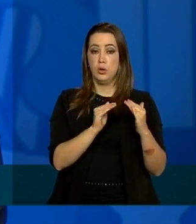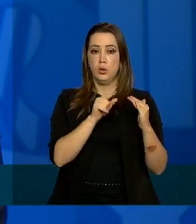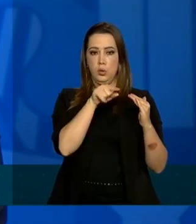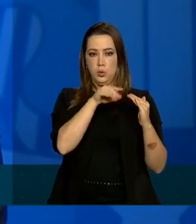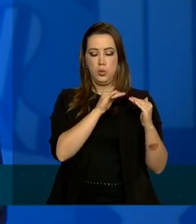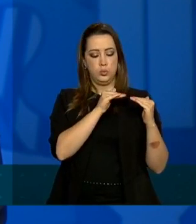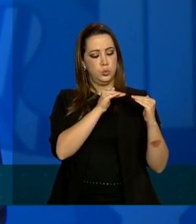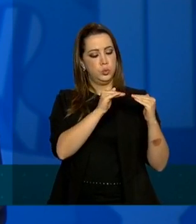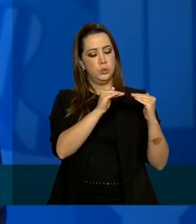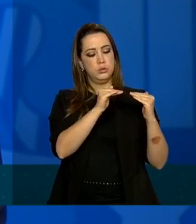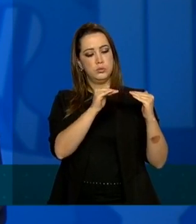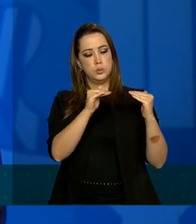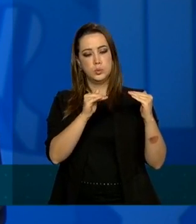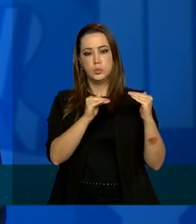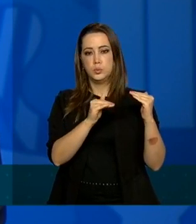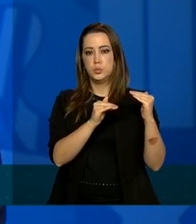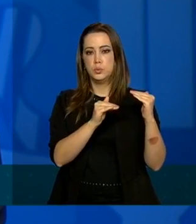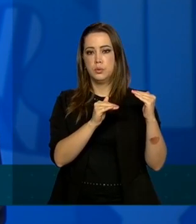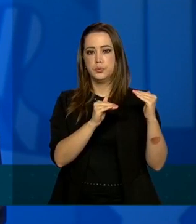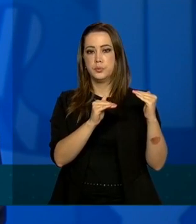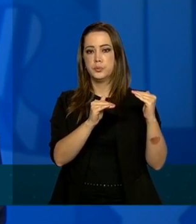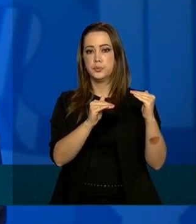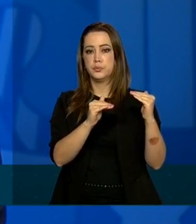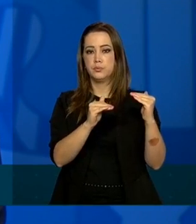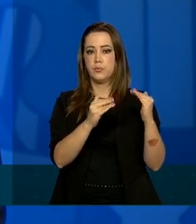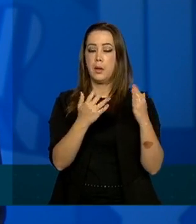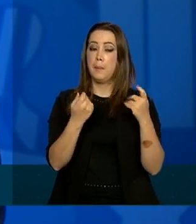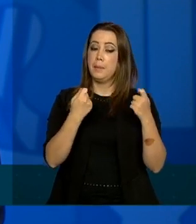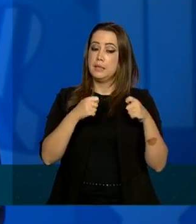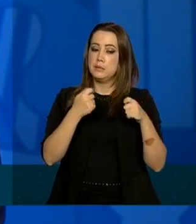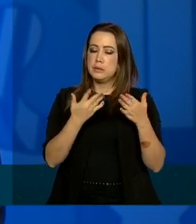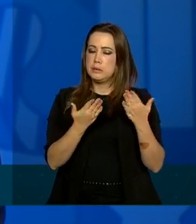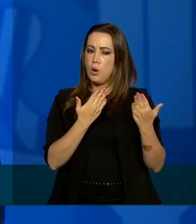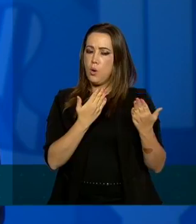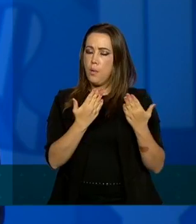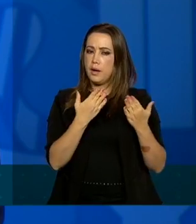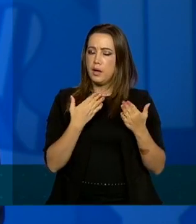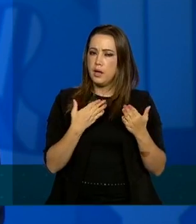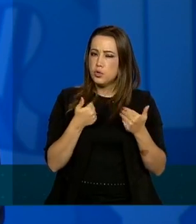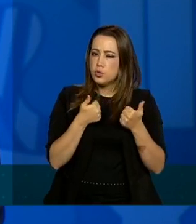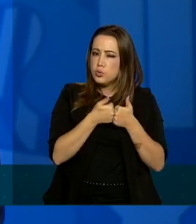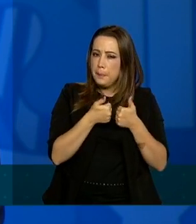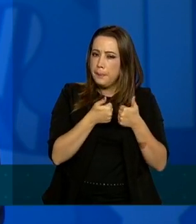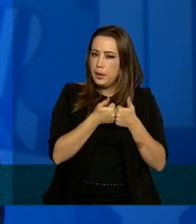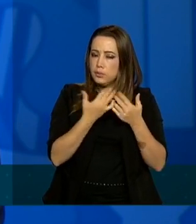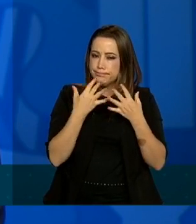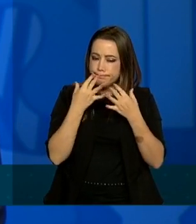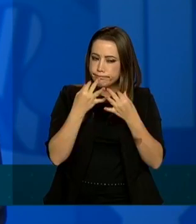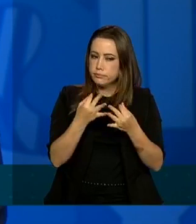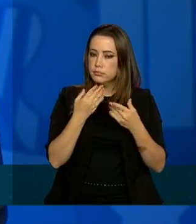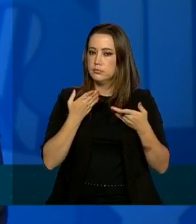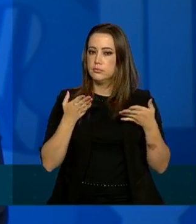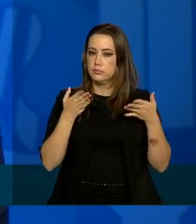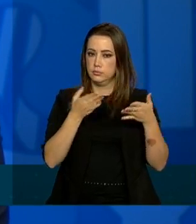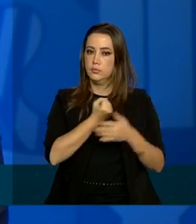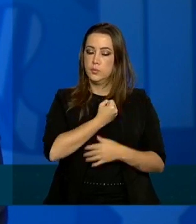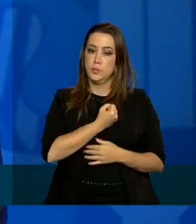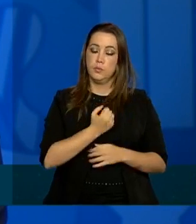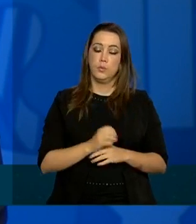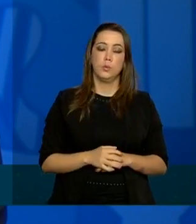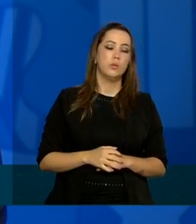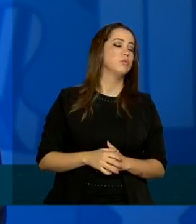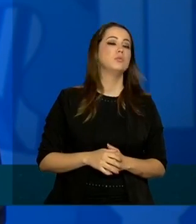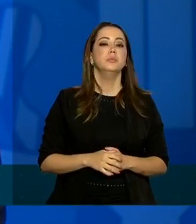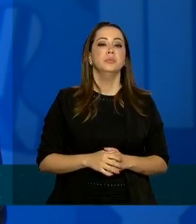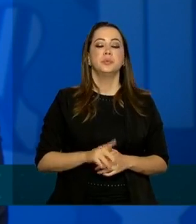outra, a mesma coisa precisa ser avaliado de perto, tanto pelos gestores quanto pelo Ministério da Saúde. Na região